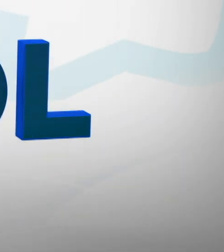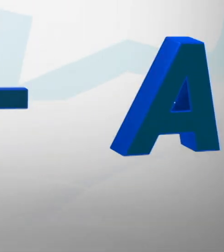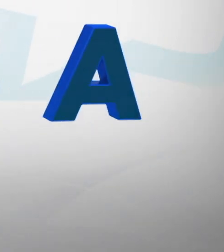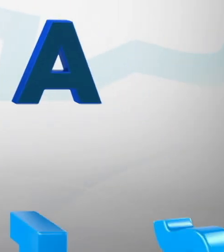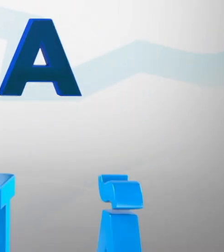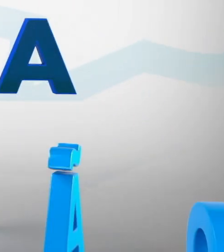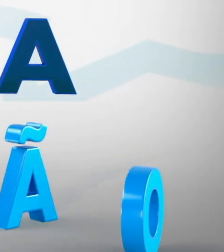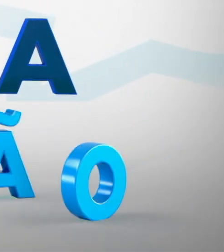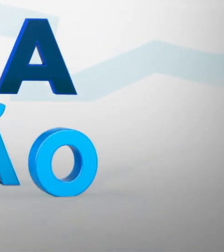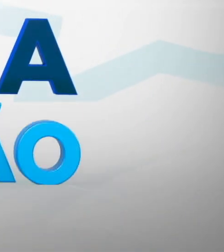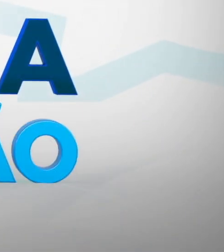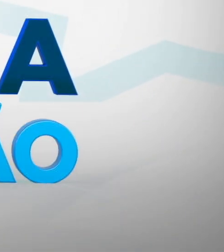Fiquem com